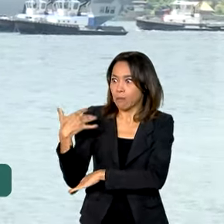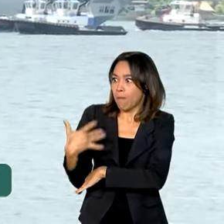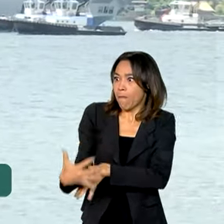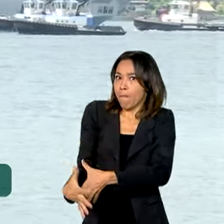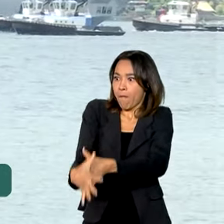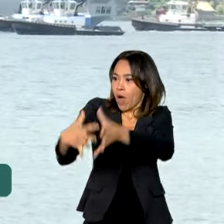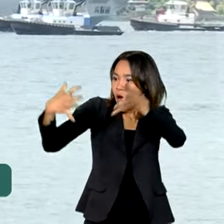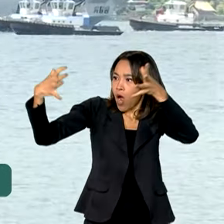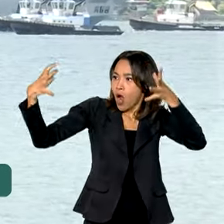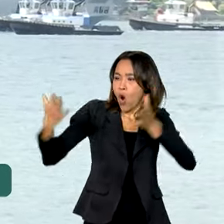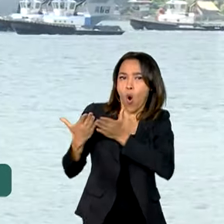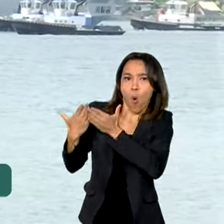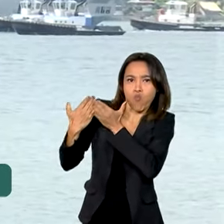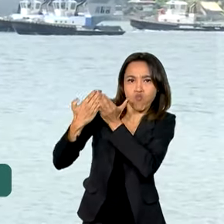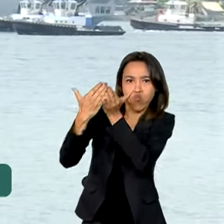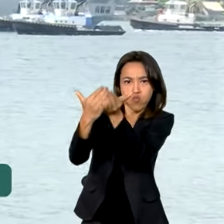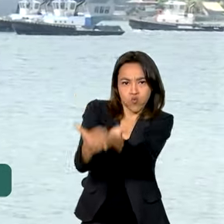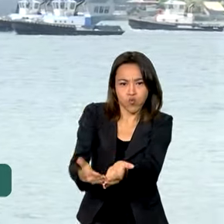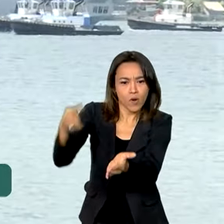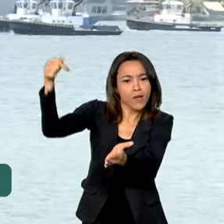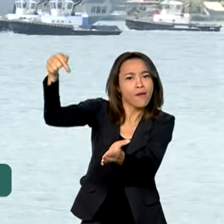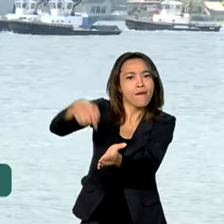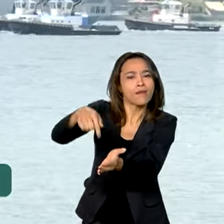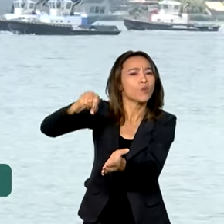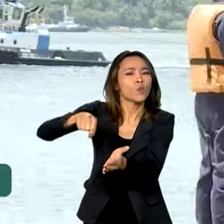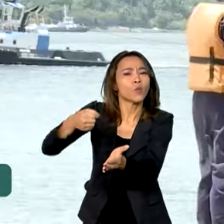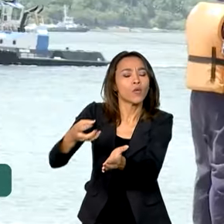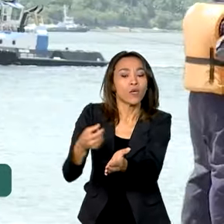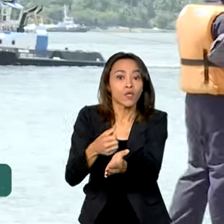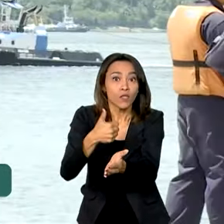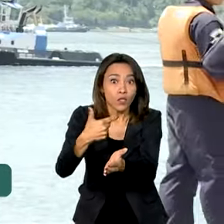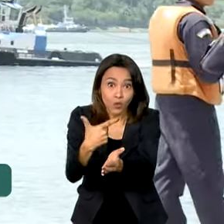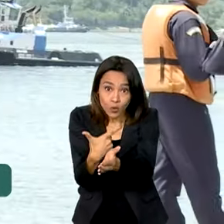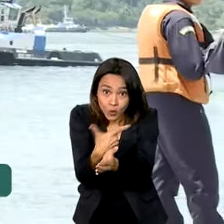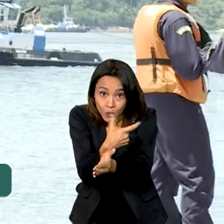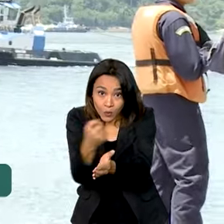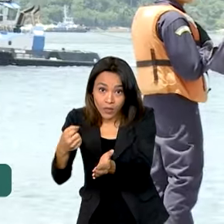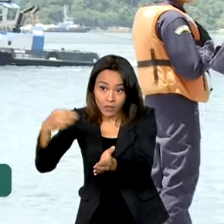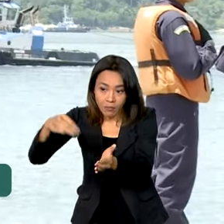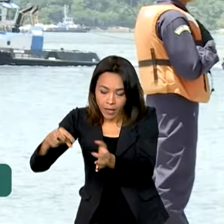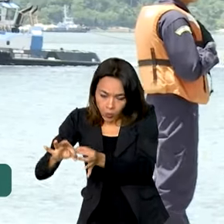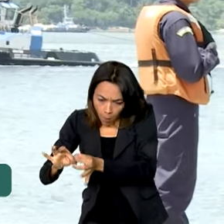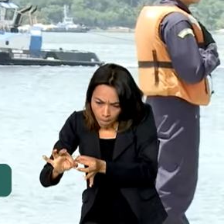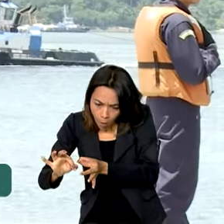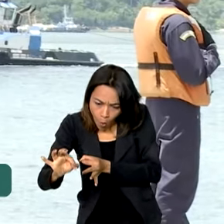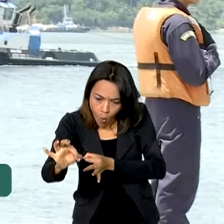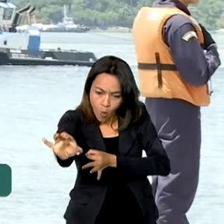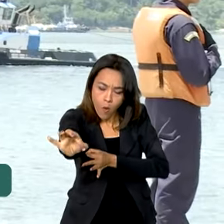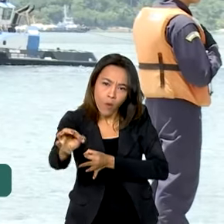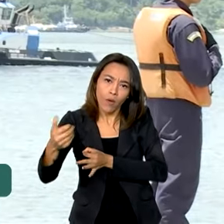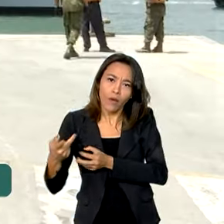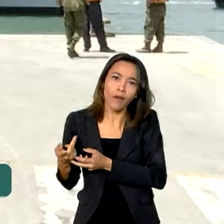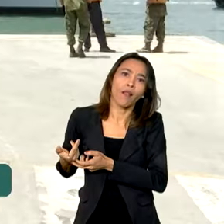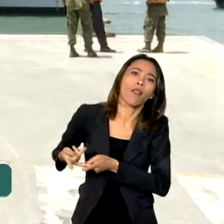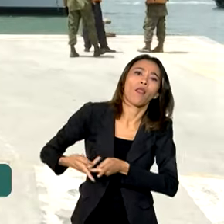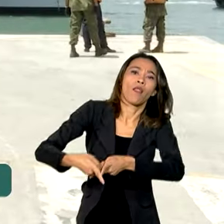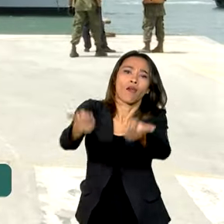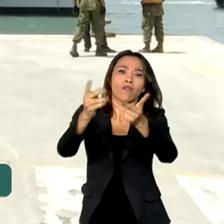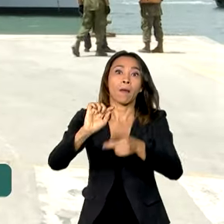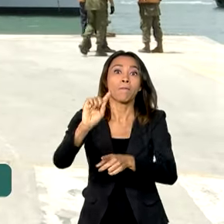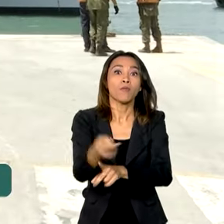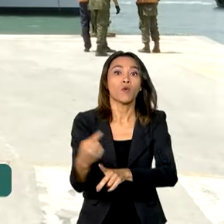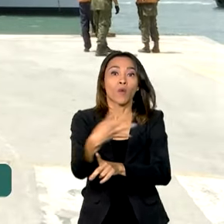América Latina. O Multipropósito Atlântico tem 200 metros de comprimento e pode transportar até 1.400